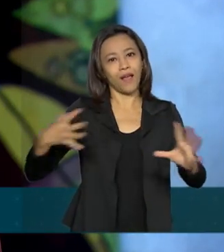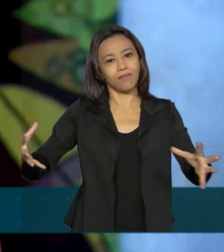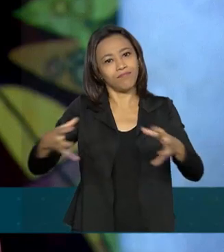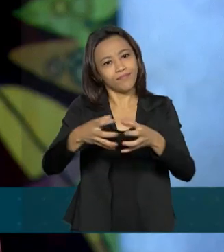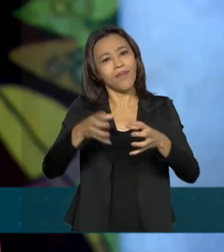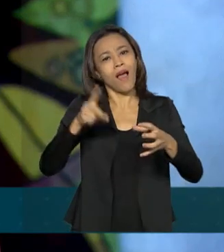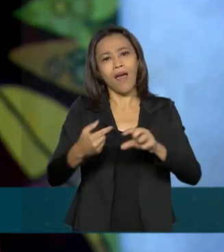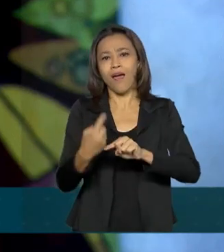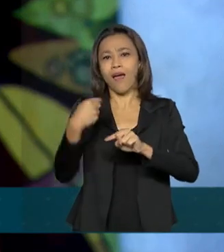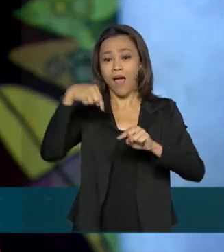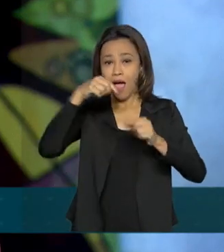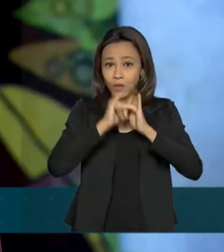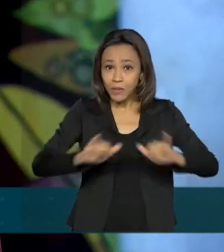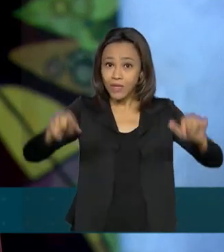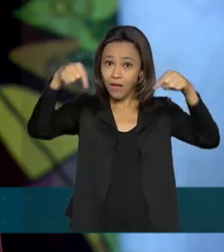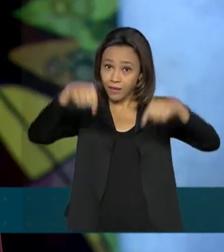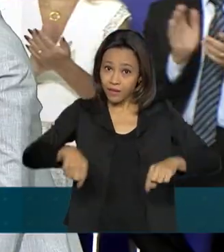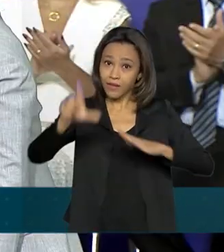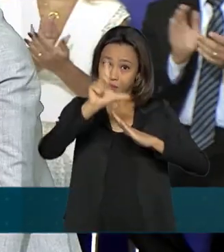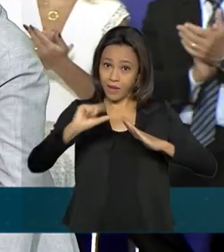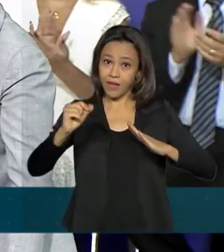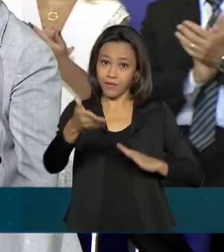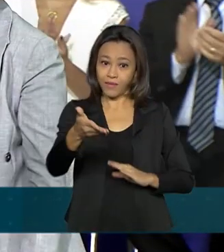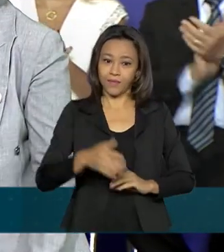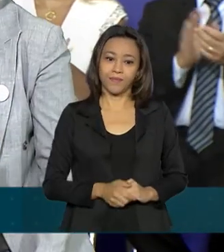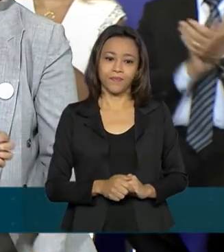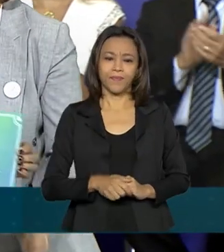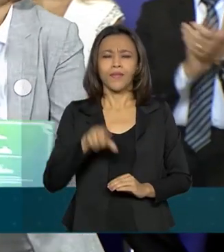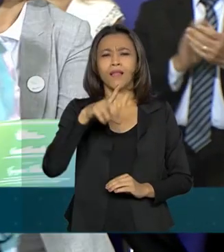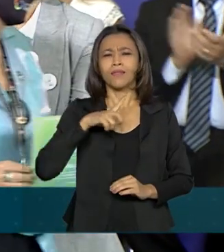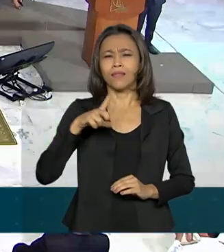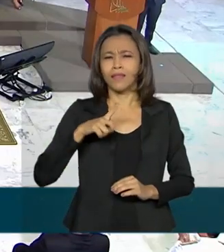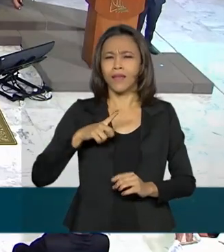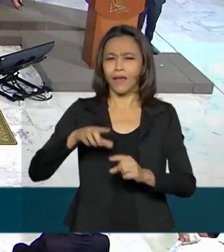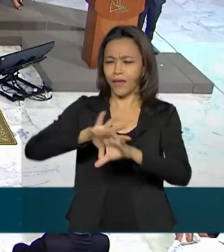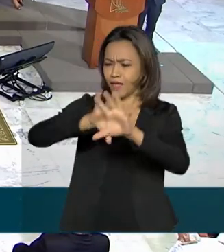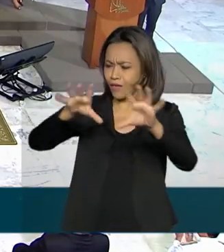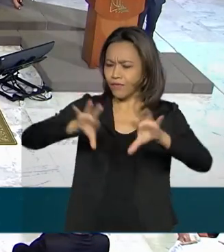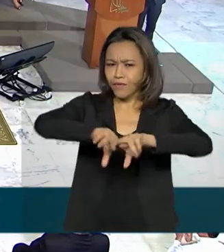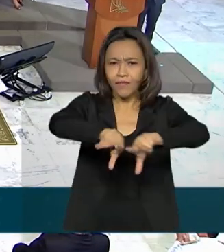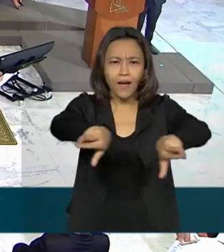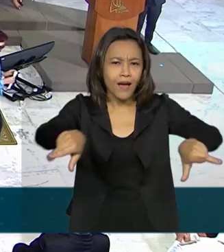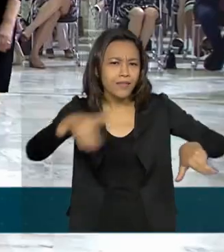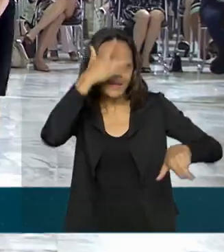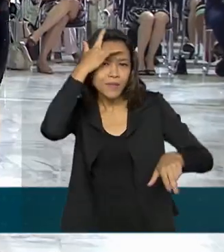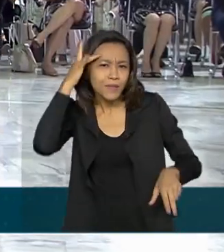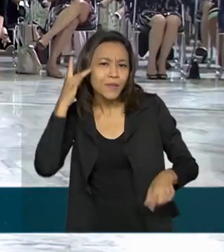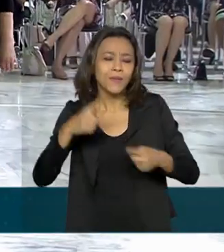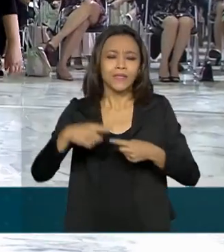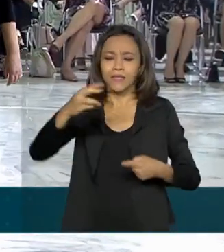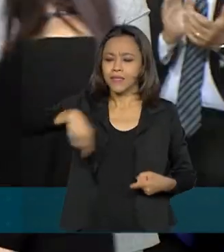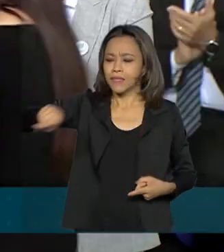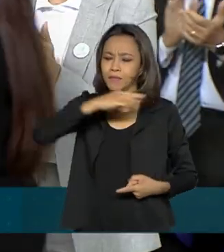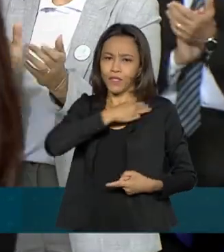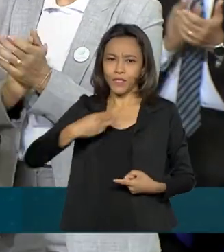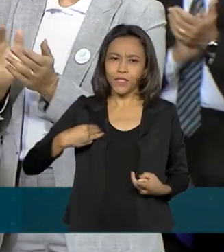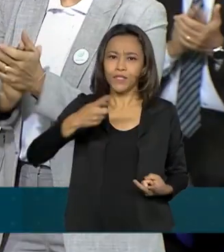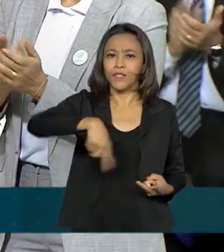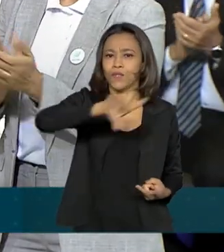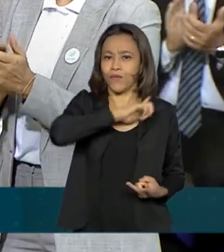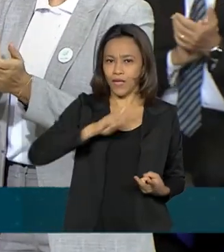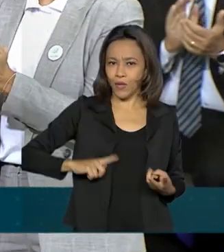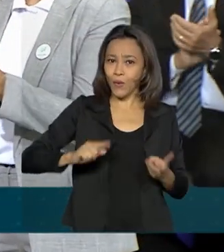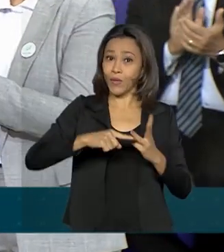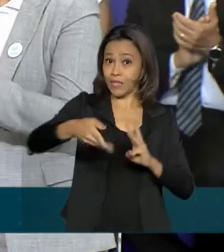anunciada aqui no Palácio do Planalto. A aliança reúne cônjuges de pessoas públicas como ministros, governadores e